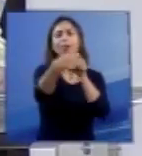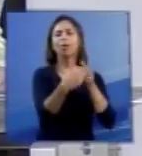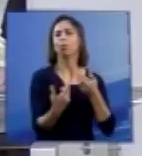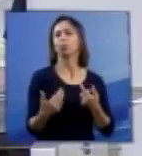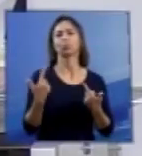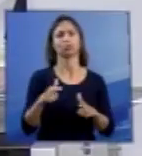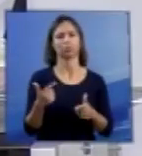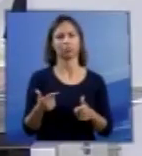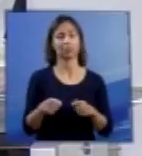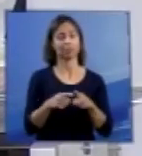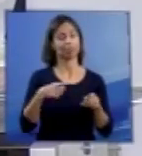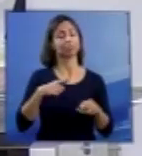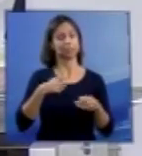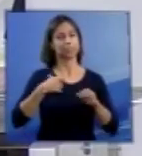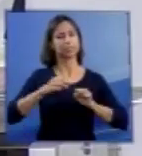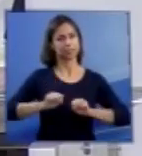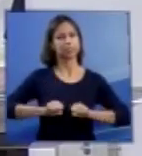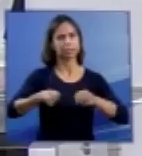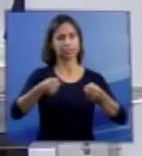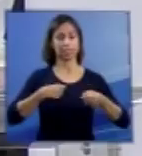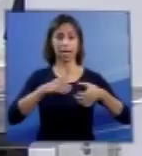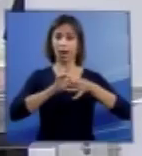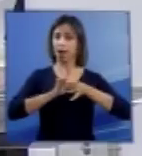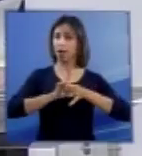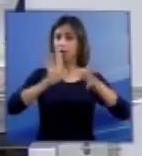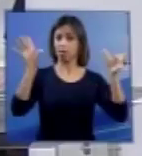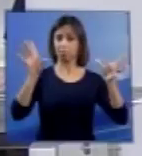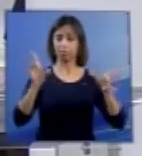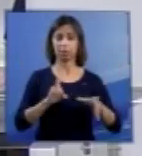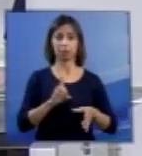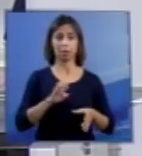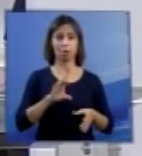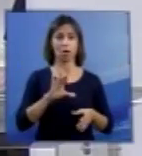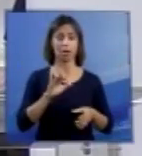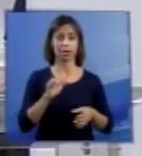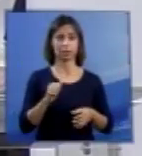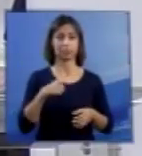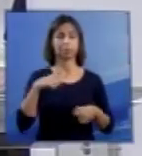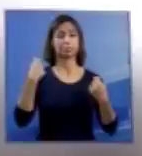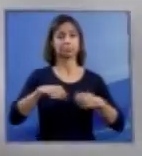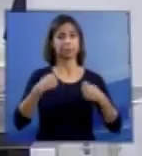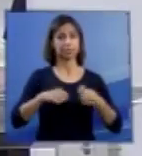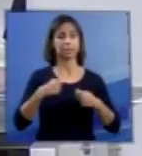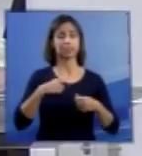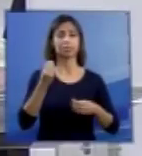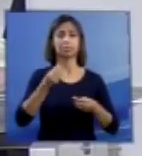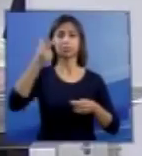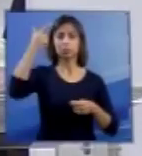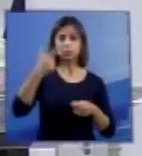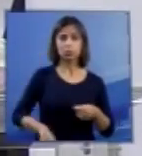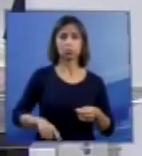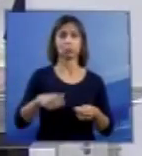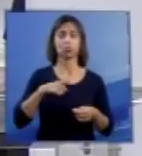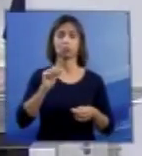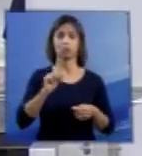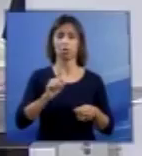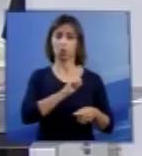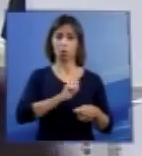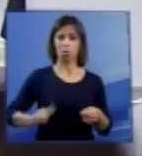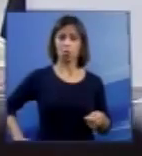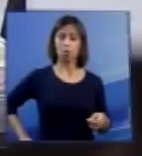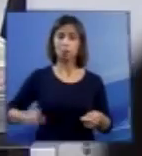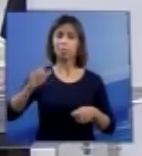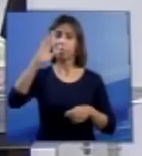na mesma linha de defesa das liberdades democráticas, deve-se recordar, ainda uma vez, que o Estado brasileiro